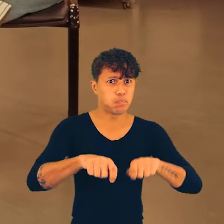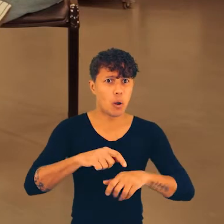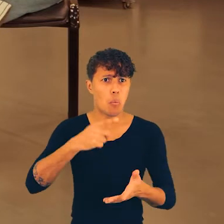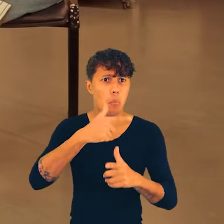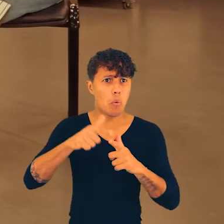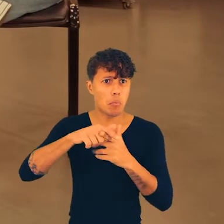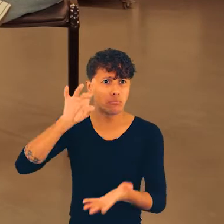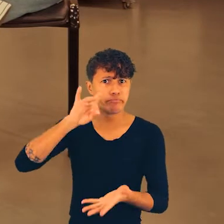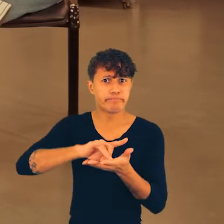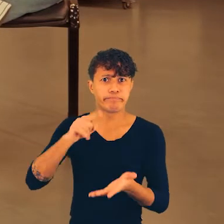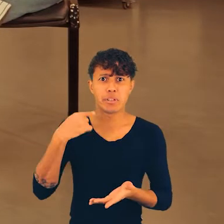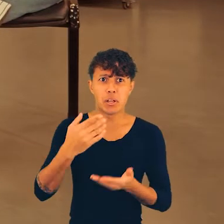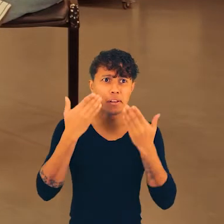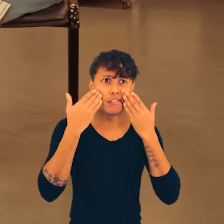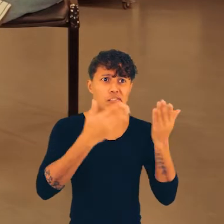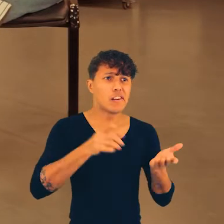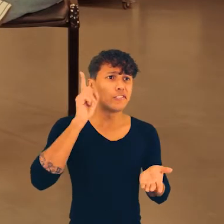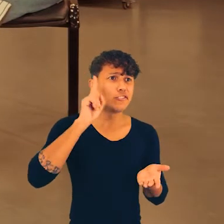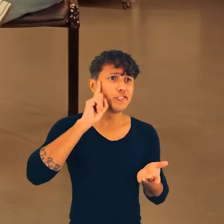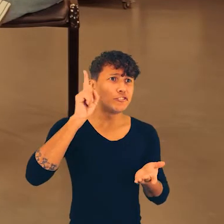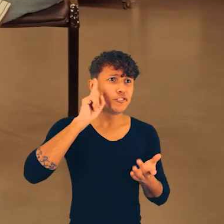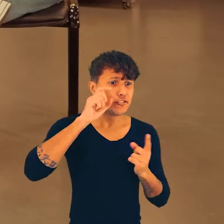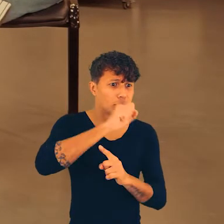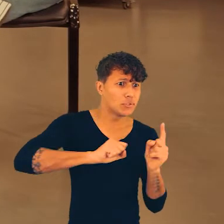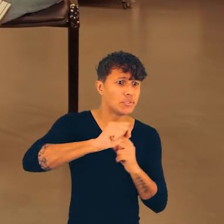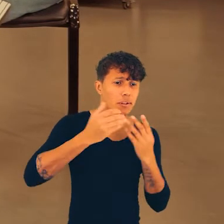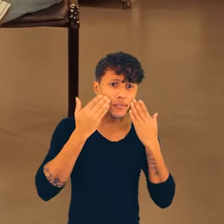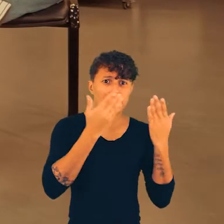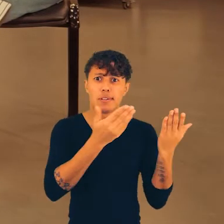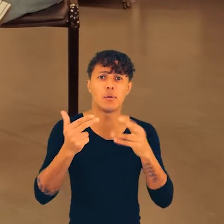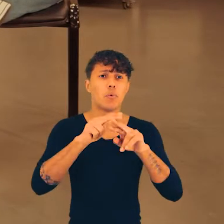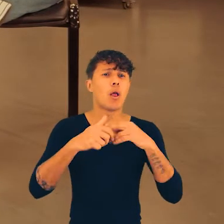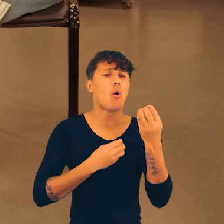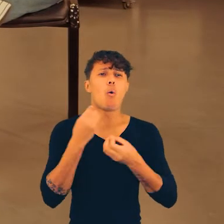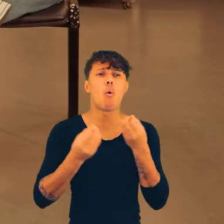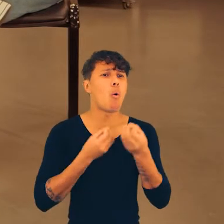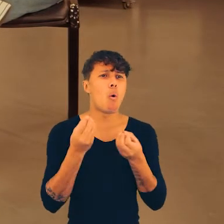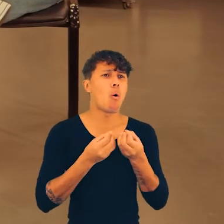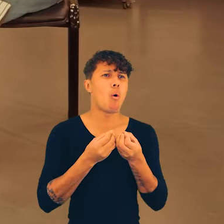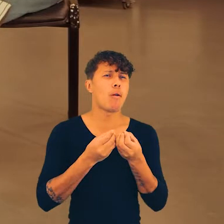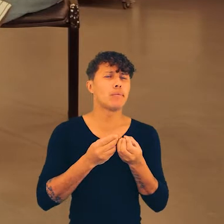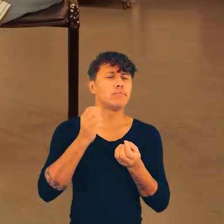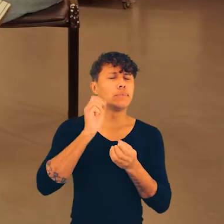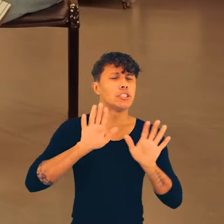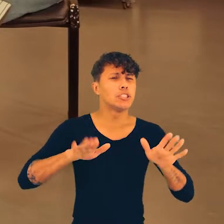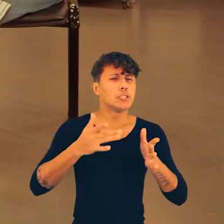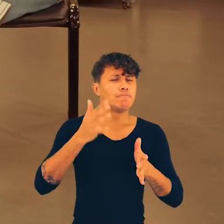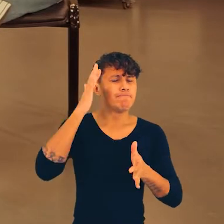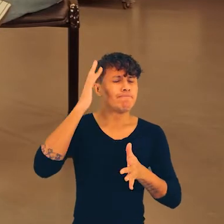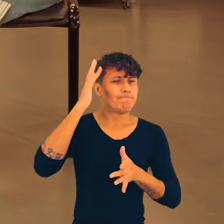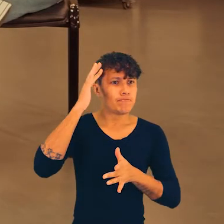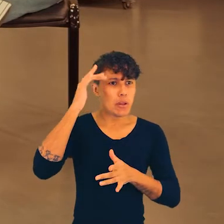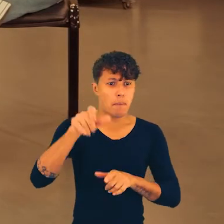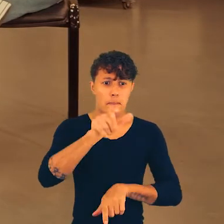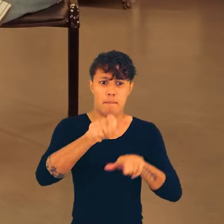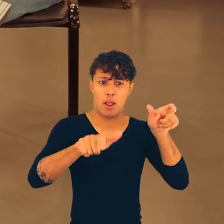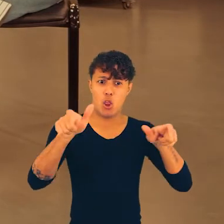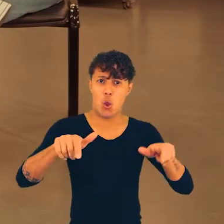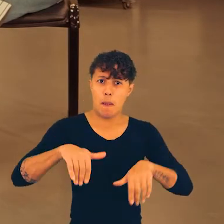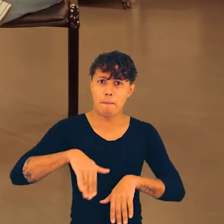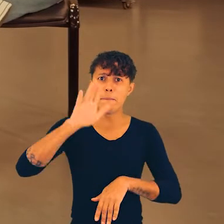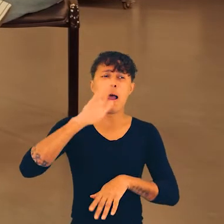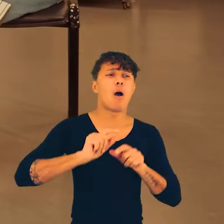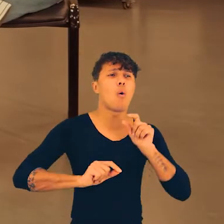de problemas concretos que a gente encara na nossa sociedade, para a gente, inclusive, disputar o imaginário das